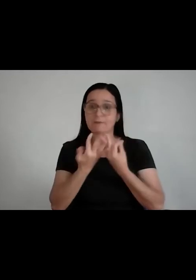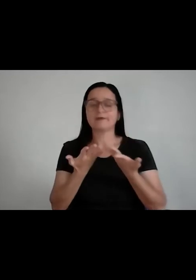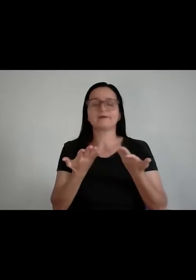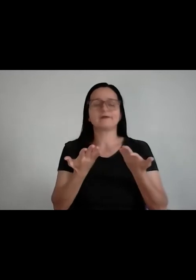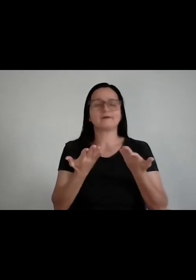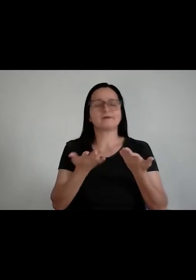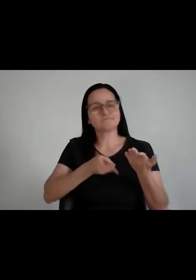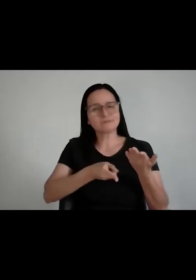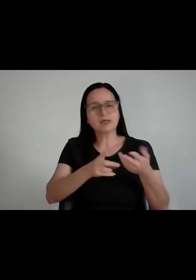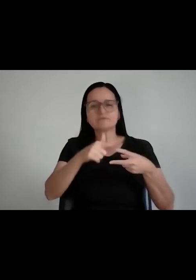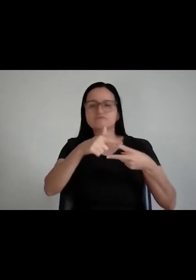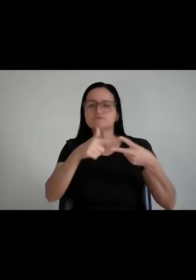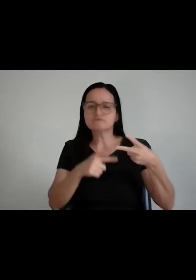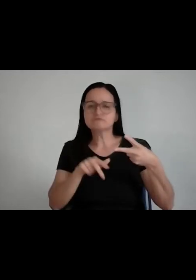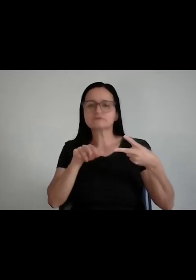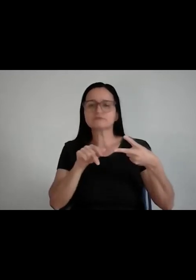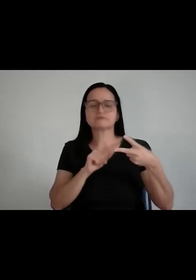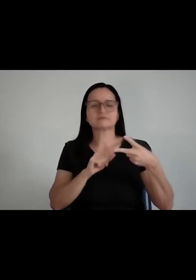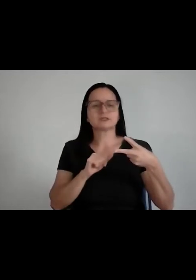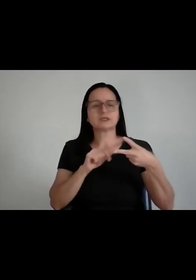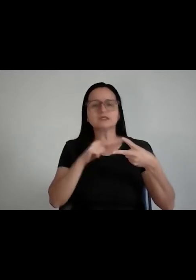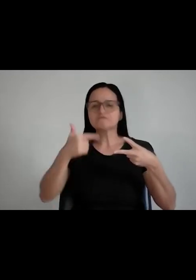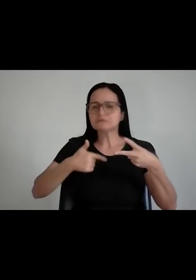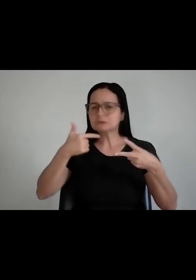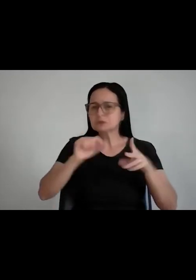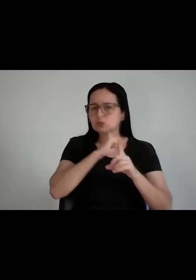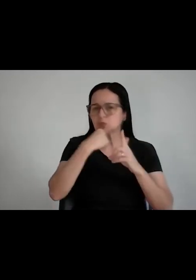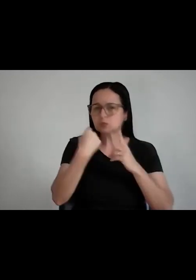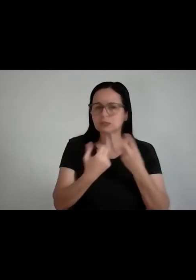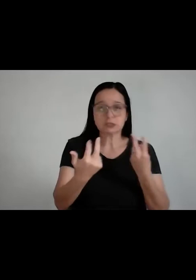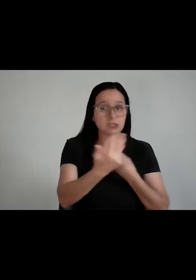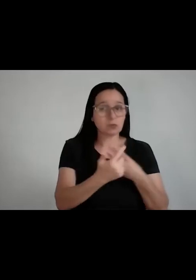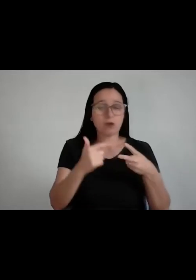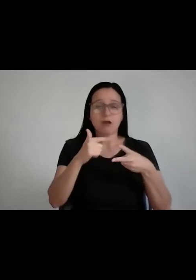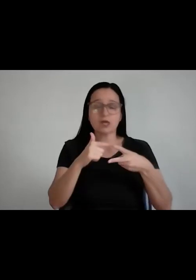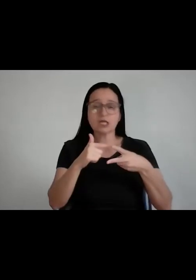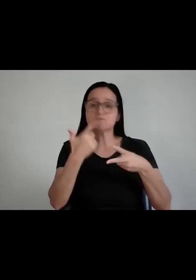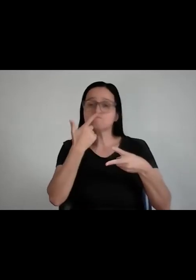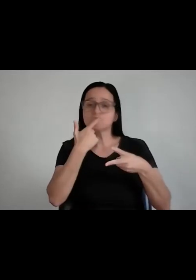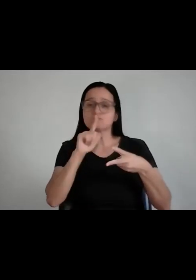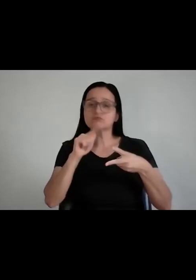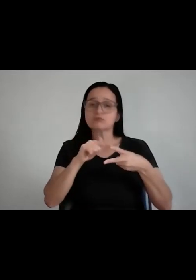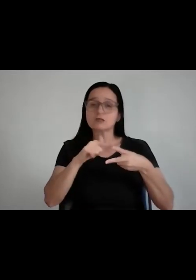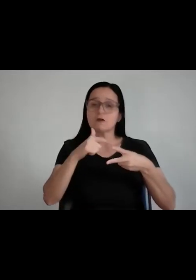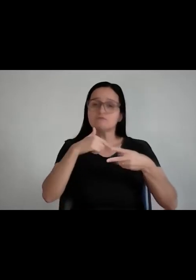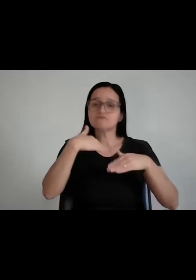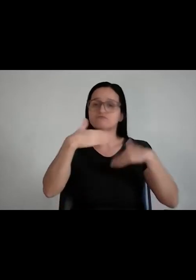família, toda a condição socioeconômica, e um consegue performar, avançar, e o outro não.